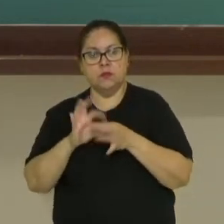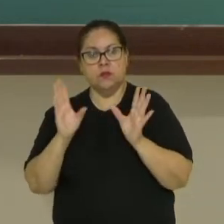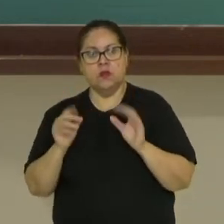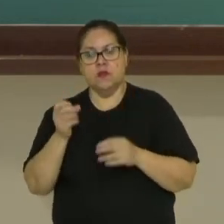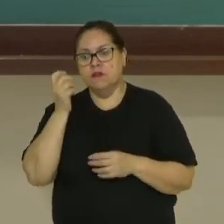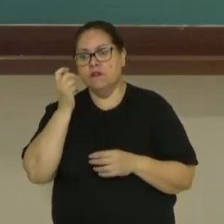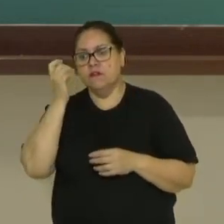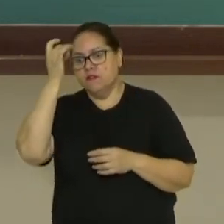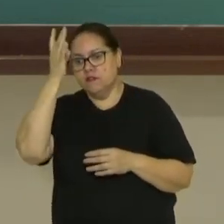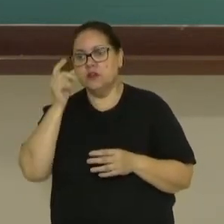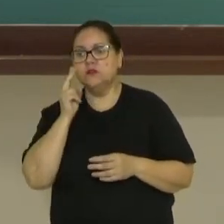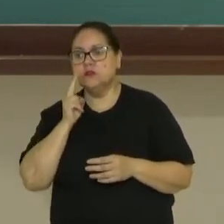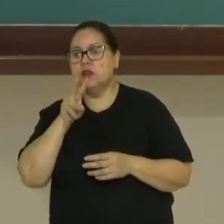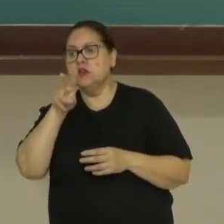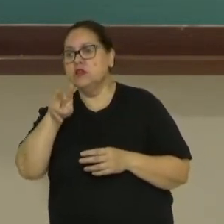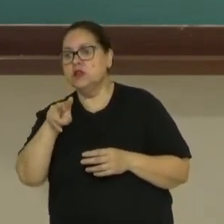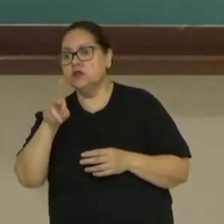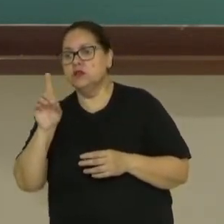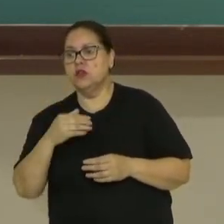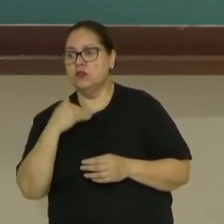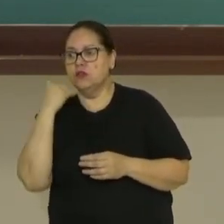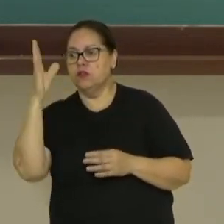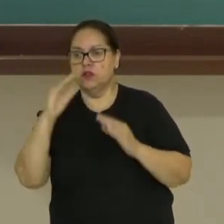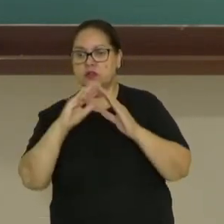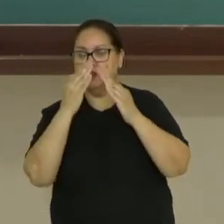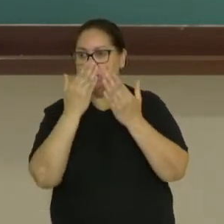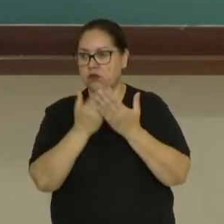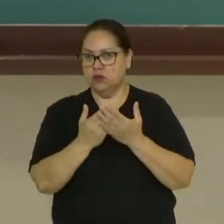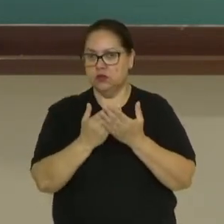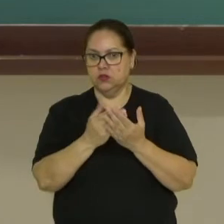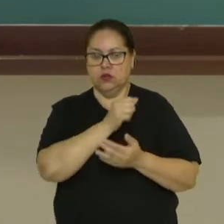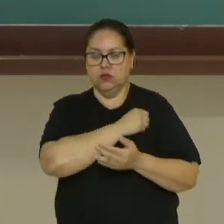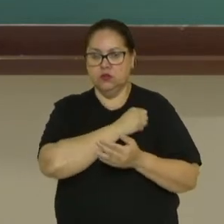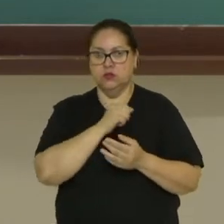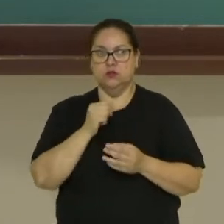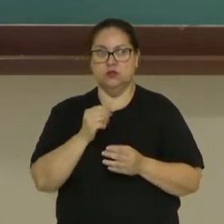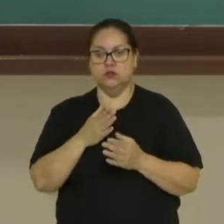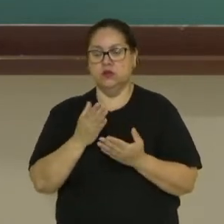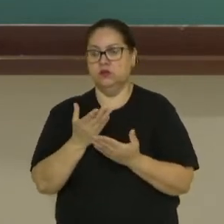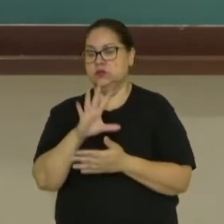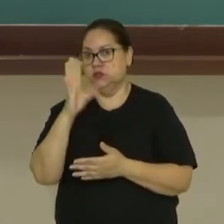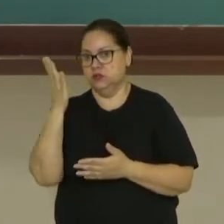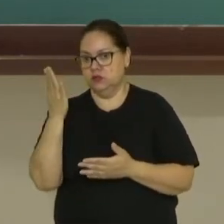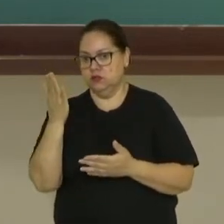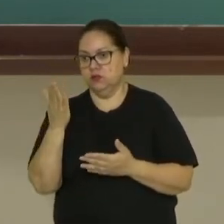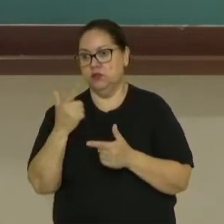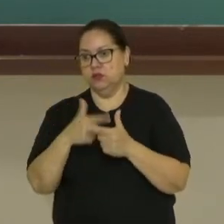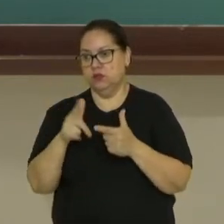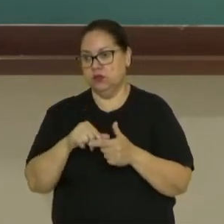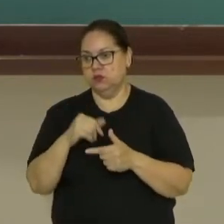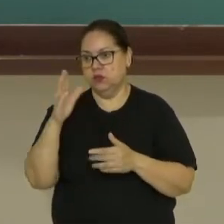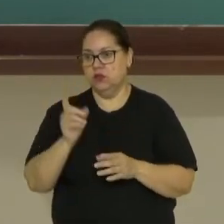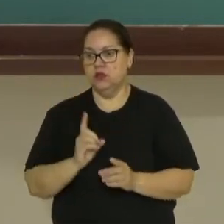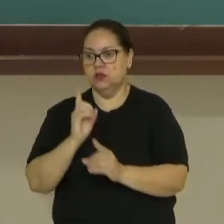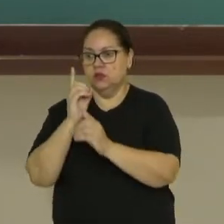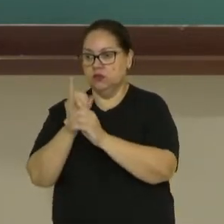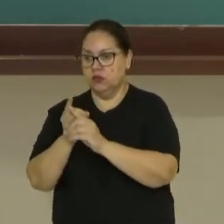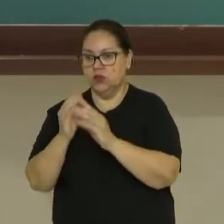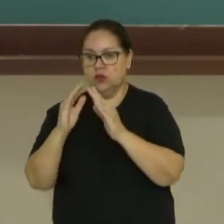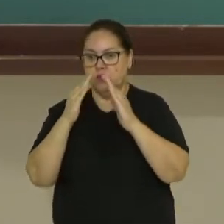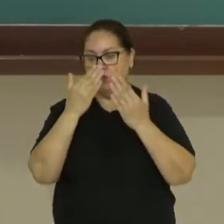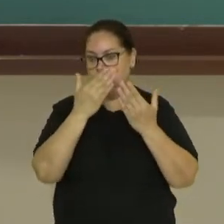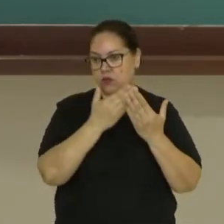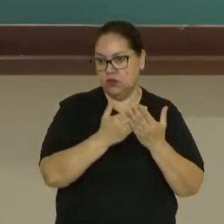fácil identificação do aluno quando ele estiver fora do colégio. Então, se ocorrer alguma coisa com ele, a gente tem como localizar o colégio